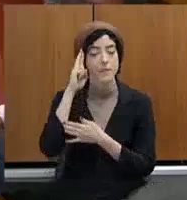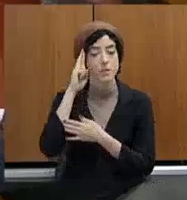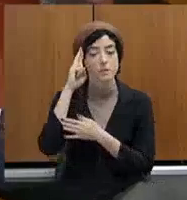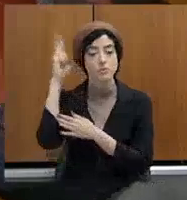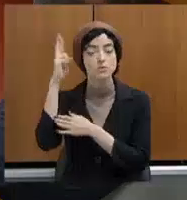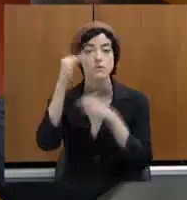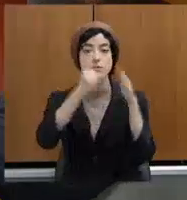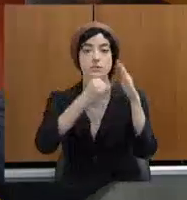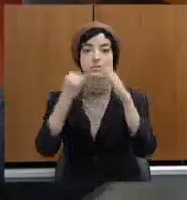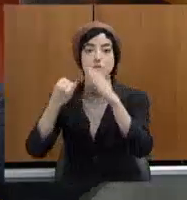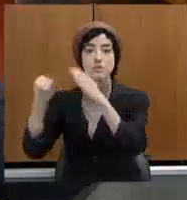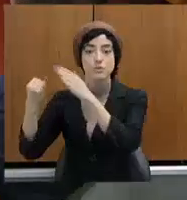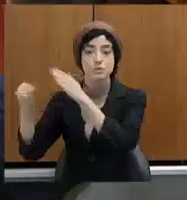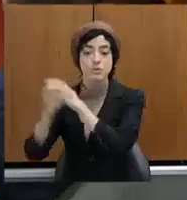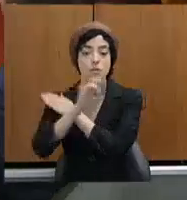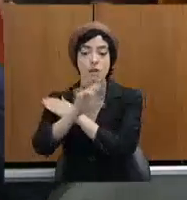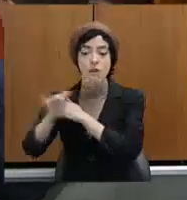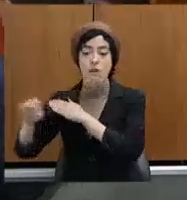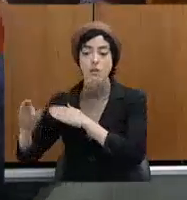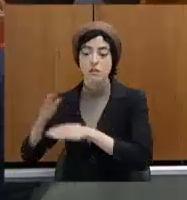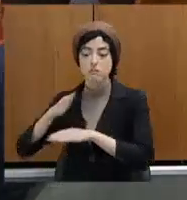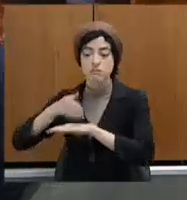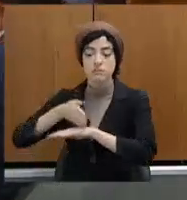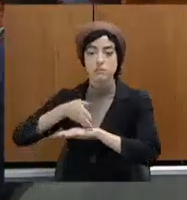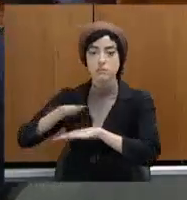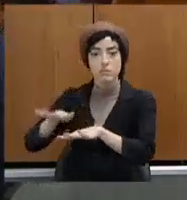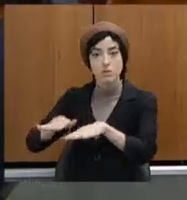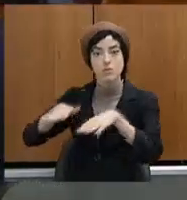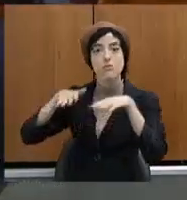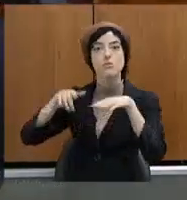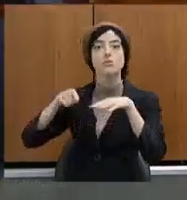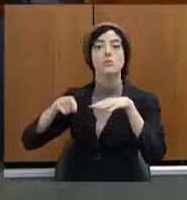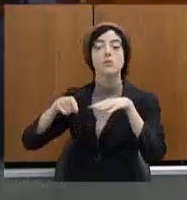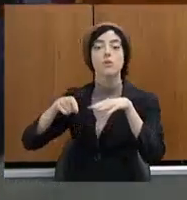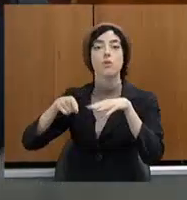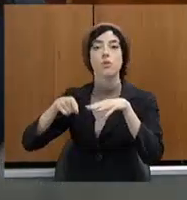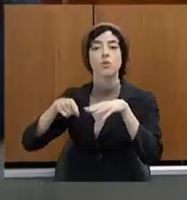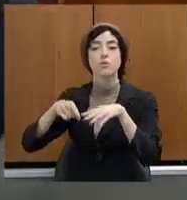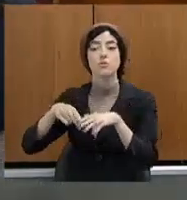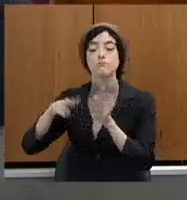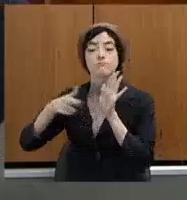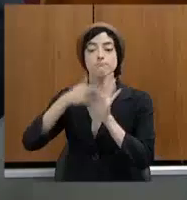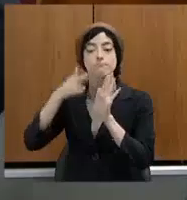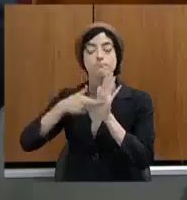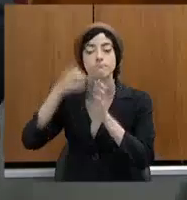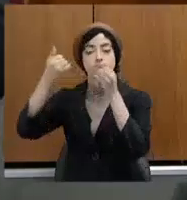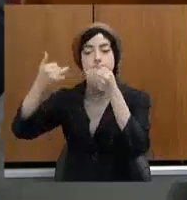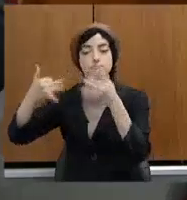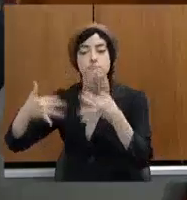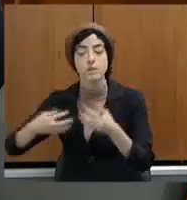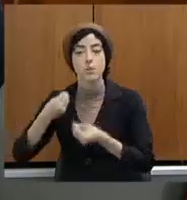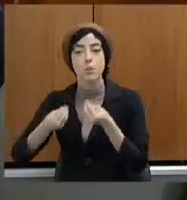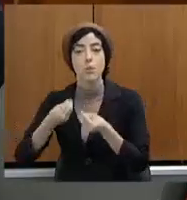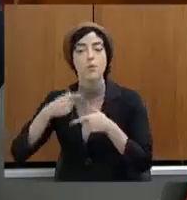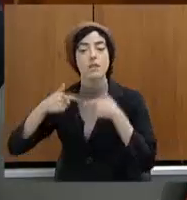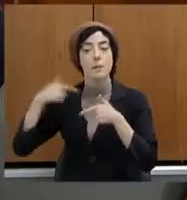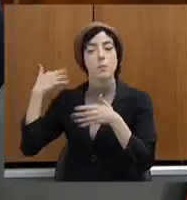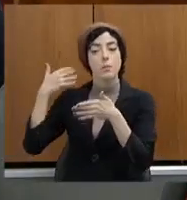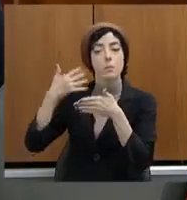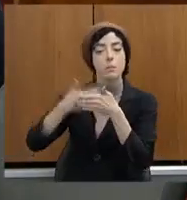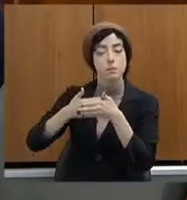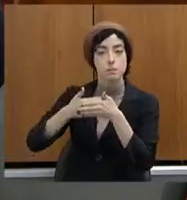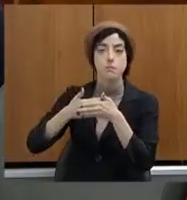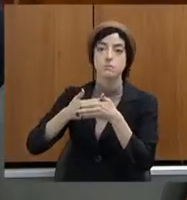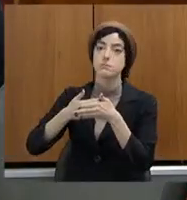para prestar informações sobre o trabalho prestado durante o período. Mas ficamos contentes com a